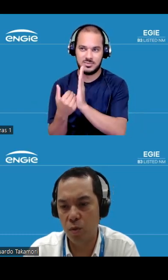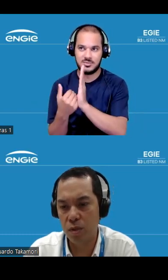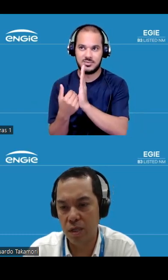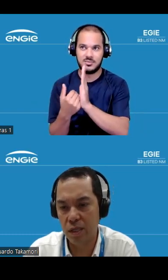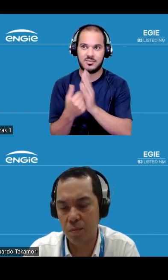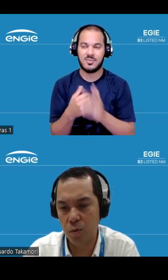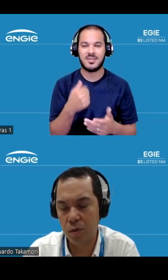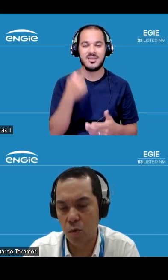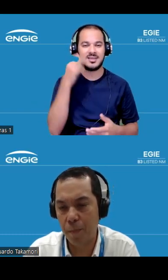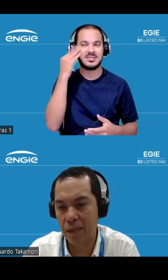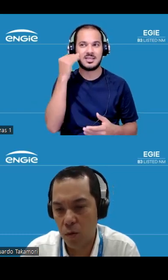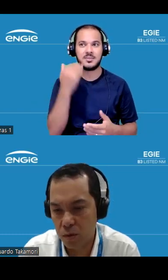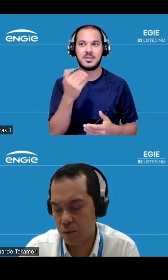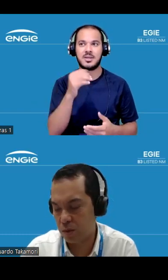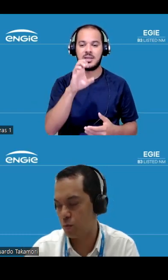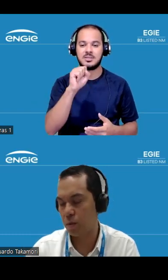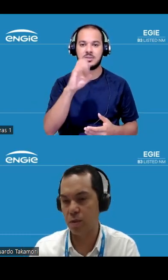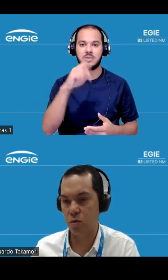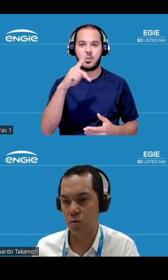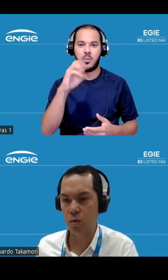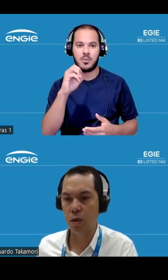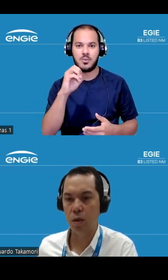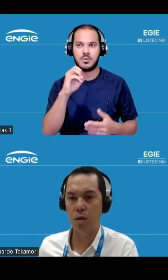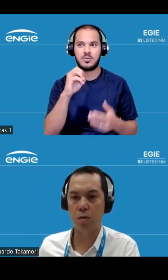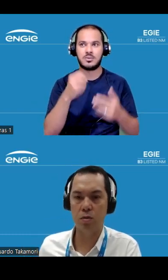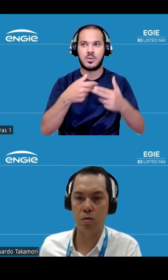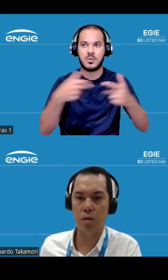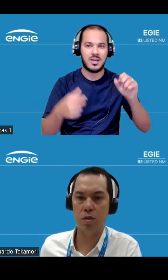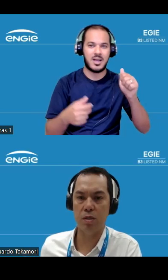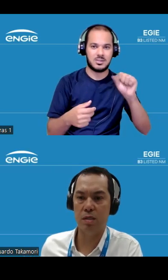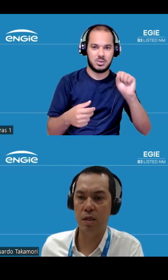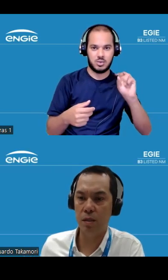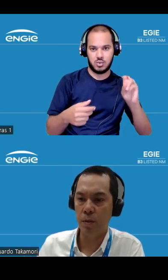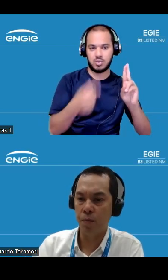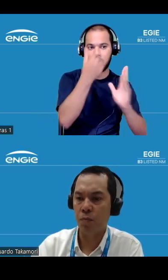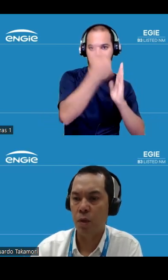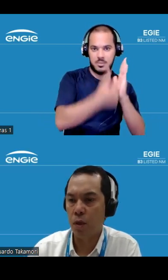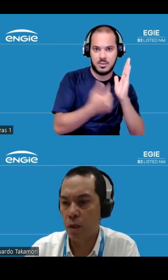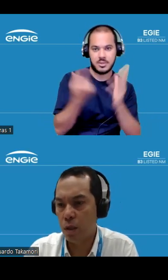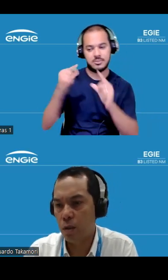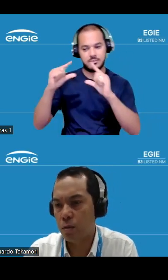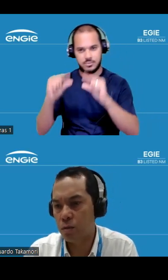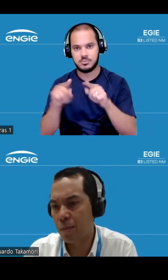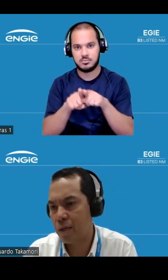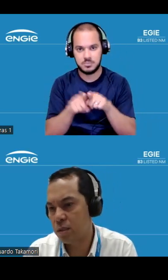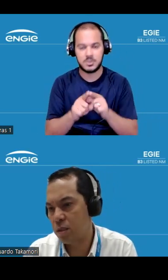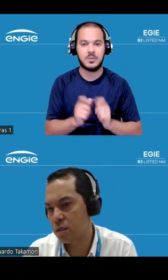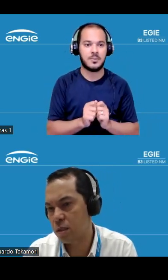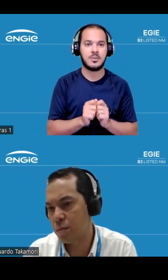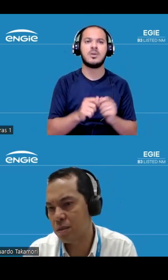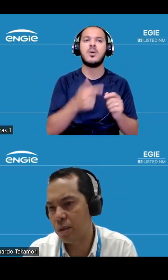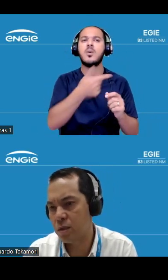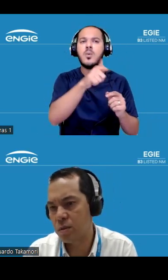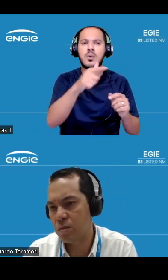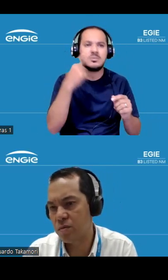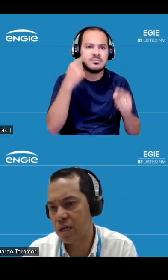escopo que com a saída com a perda da contribuição de Pampassu a nossa receita e os demais itens